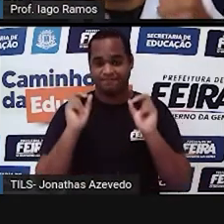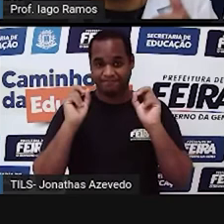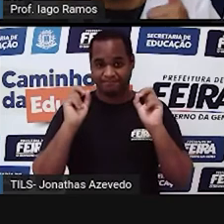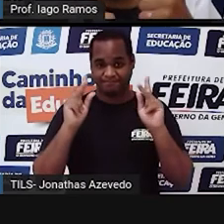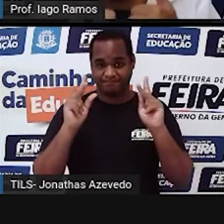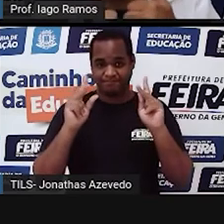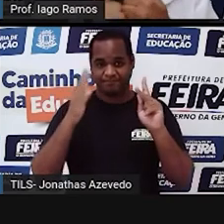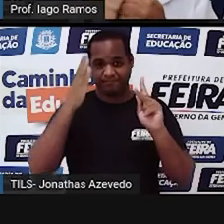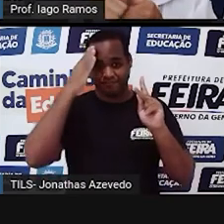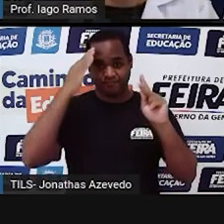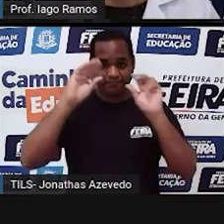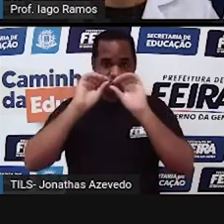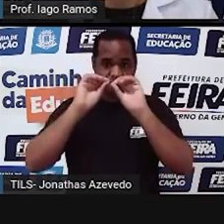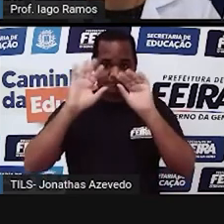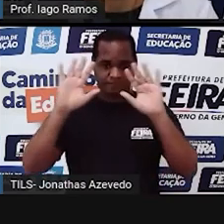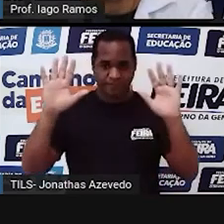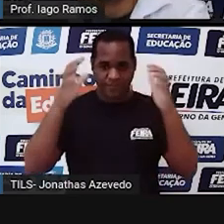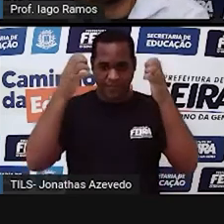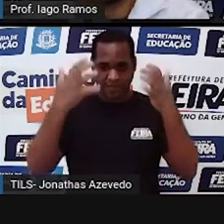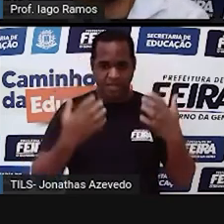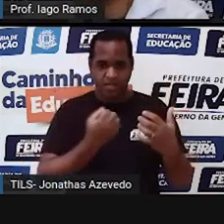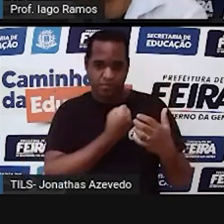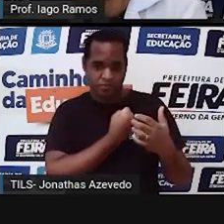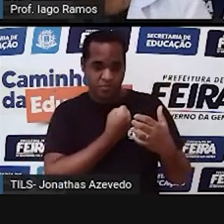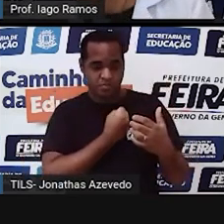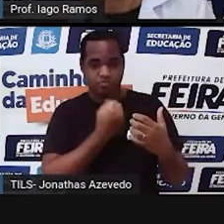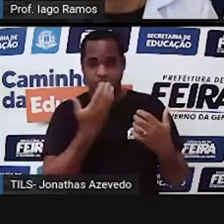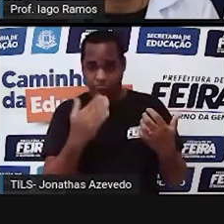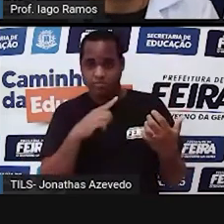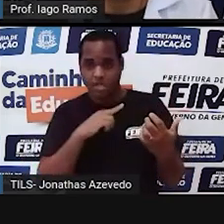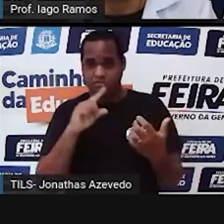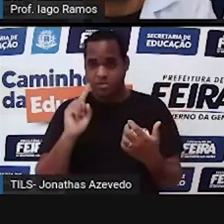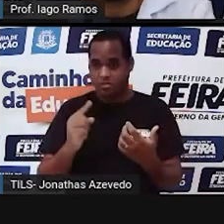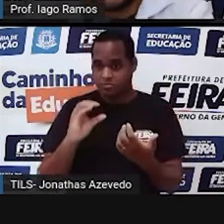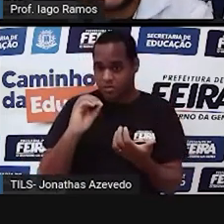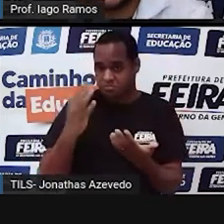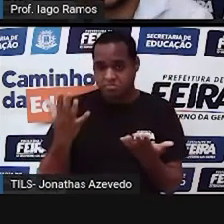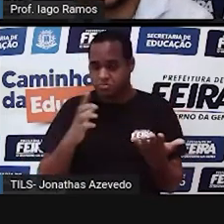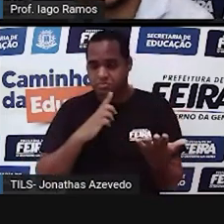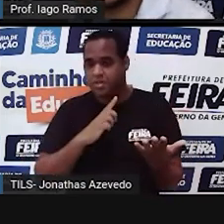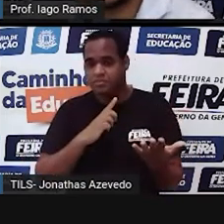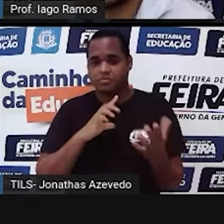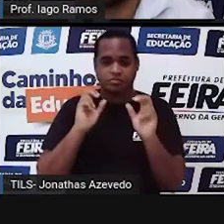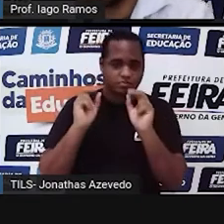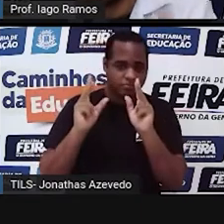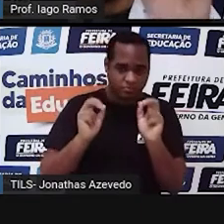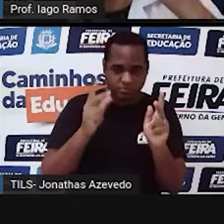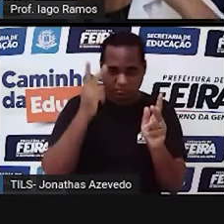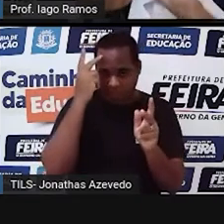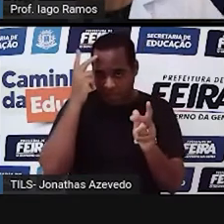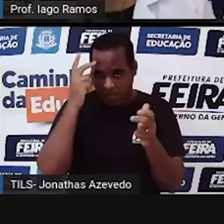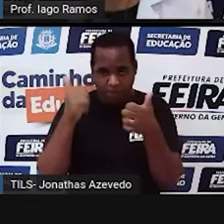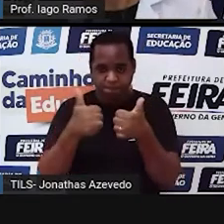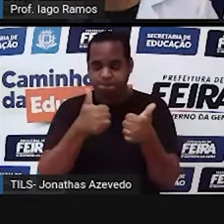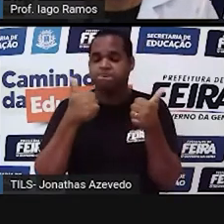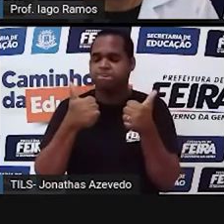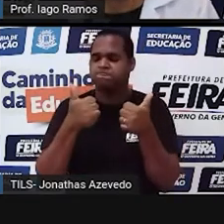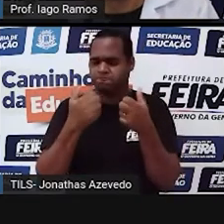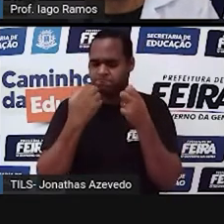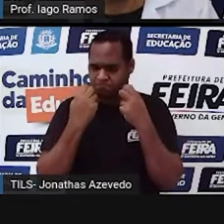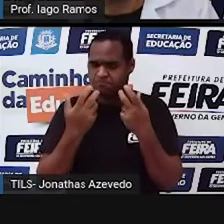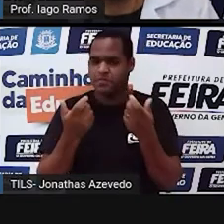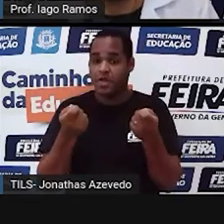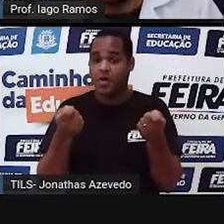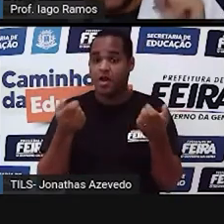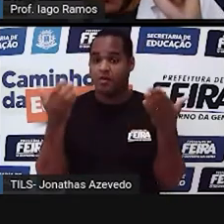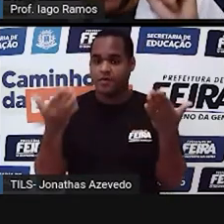Então, esclarecido esse papo de números decimais? Tranquilo? Bacana? Bom, eu espero que sim. O a gente vai